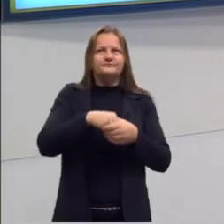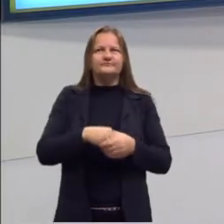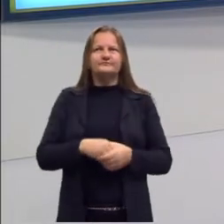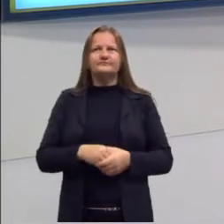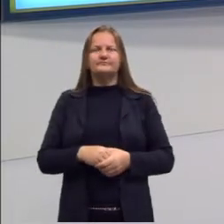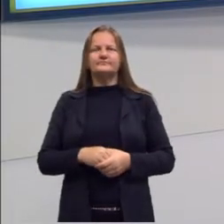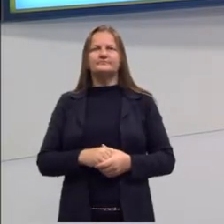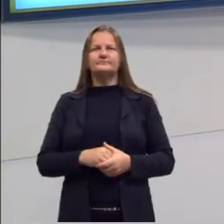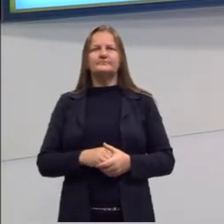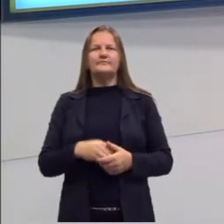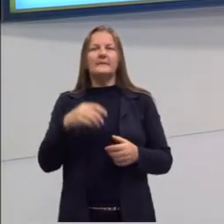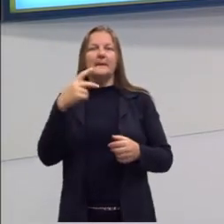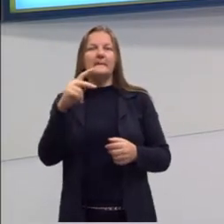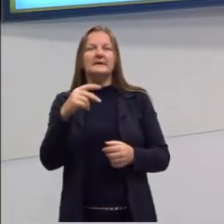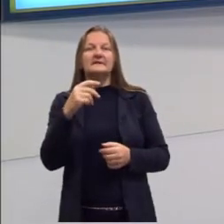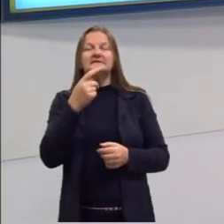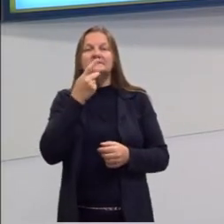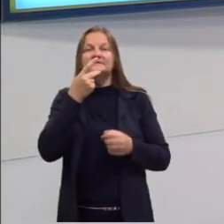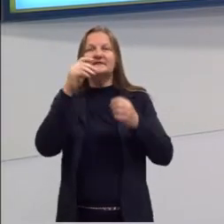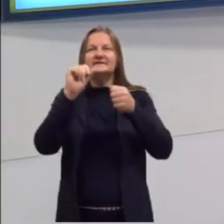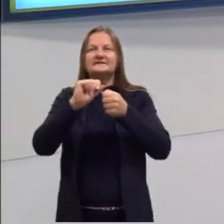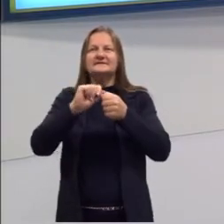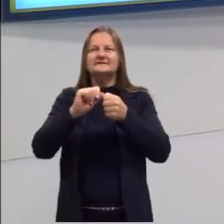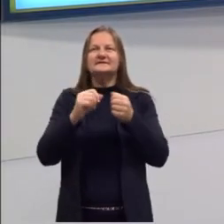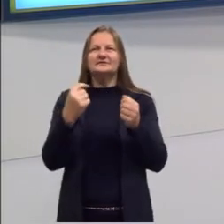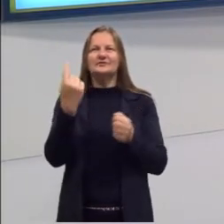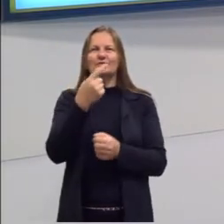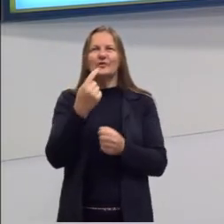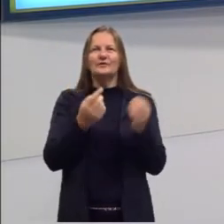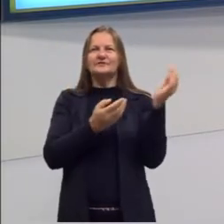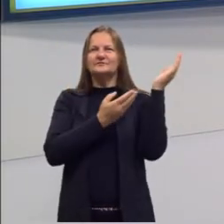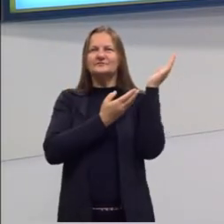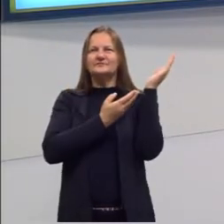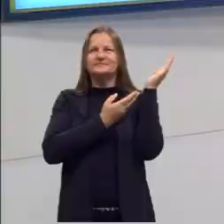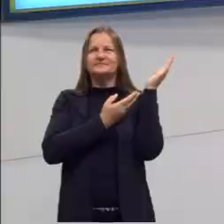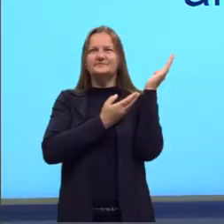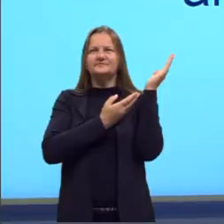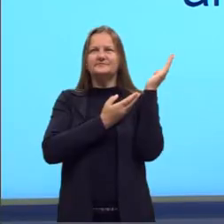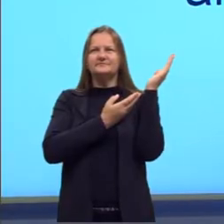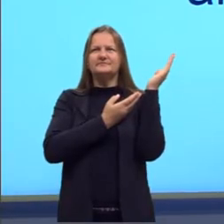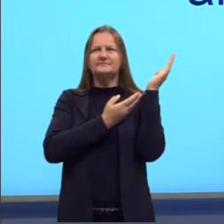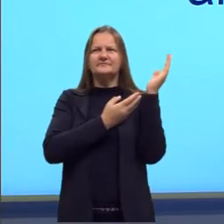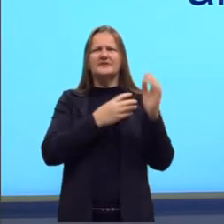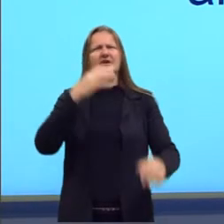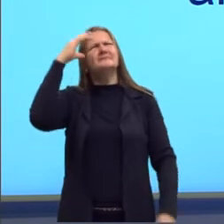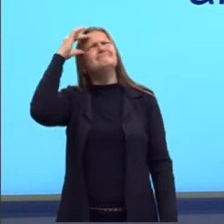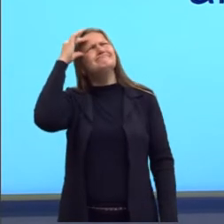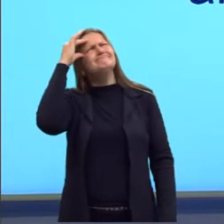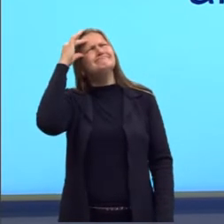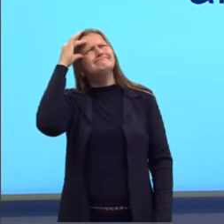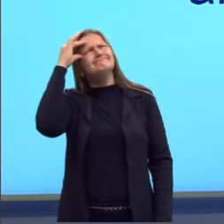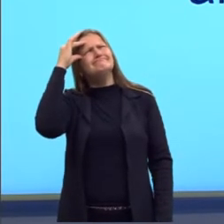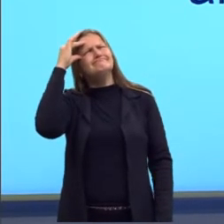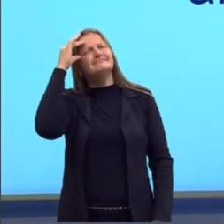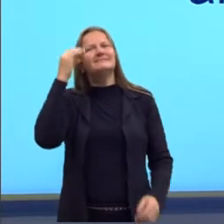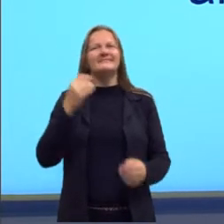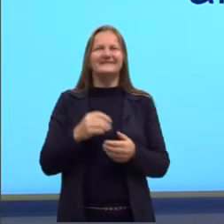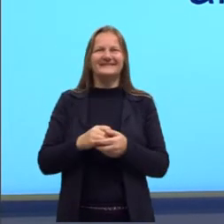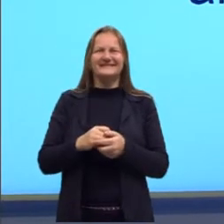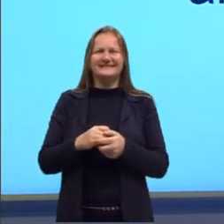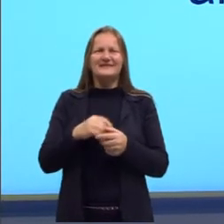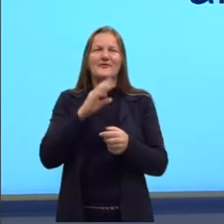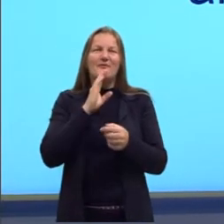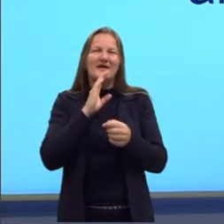é muito parecido com o que a gente faz, né? Essa mãozinha na cabeça aqui, pensando de onde é que eu já vi isso antes, né?